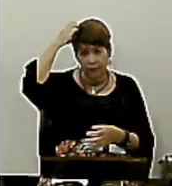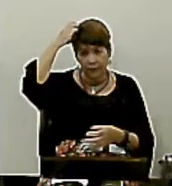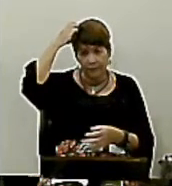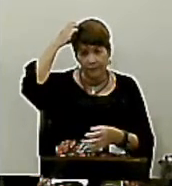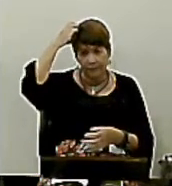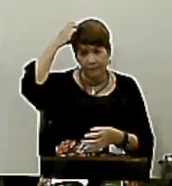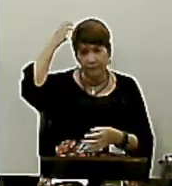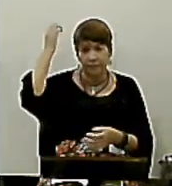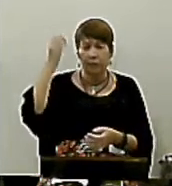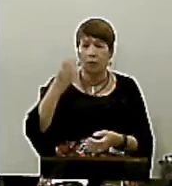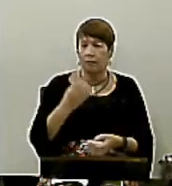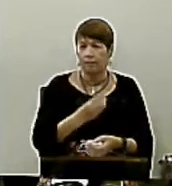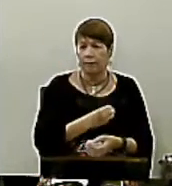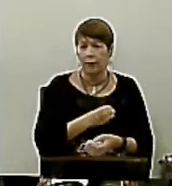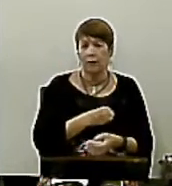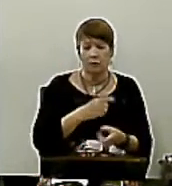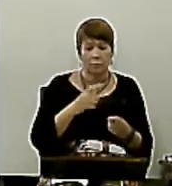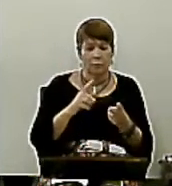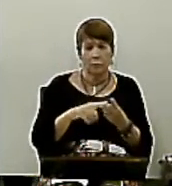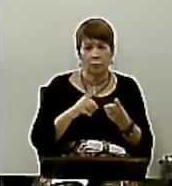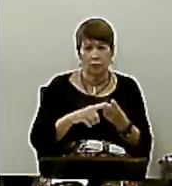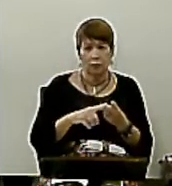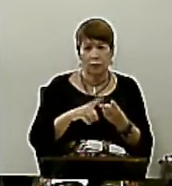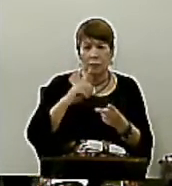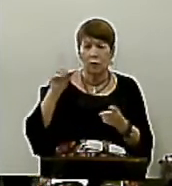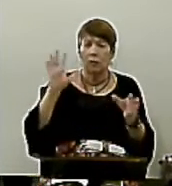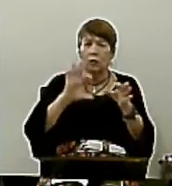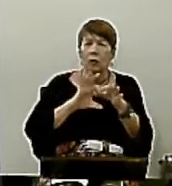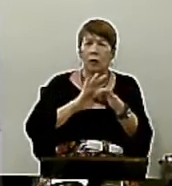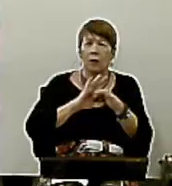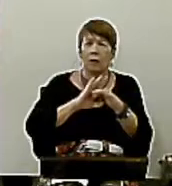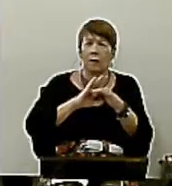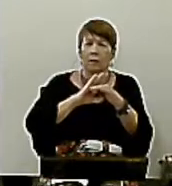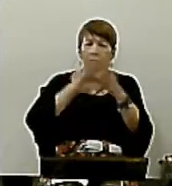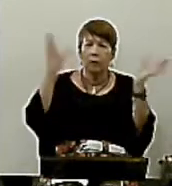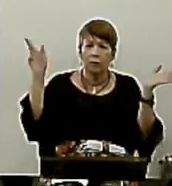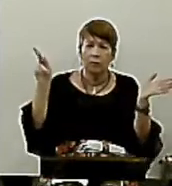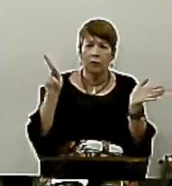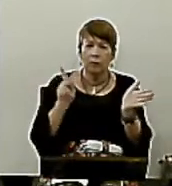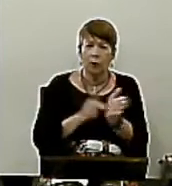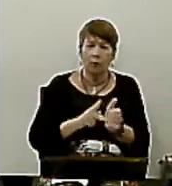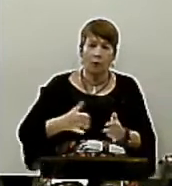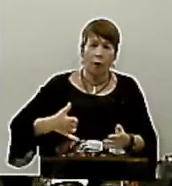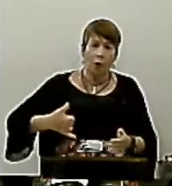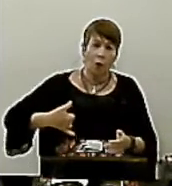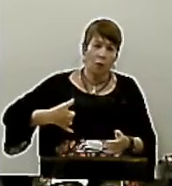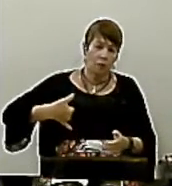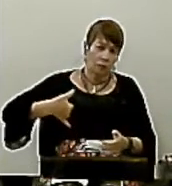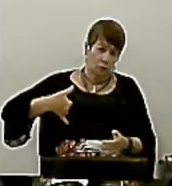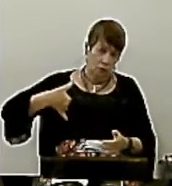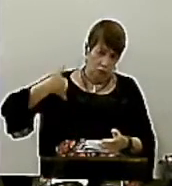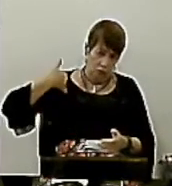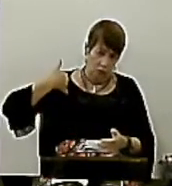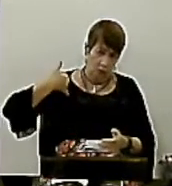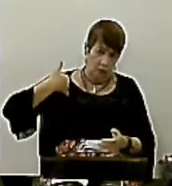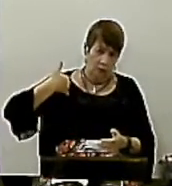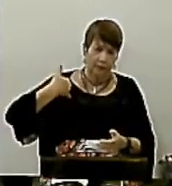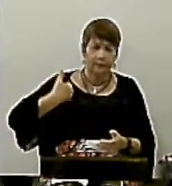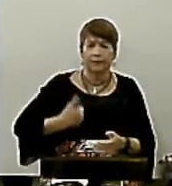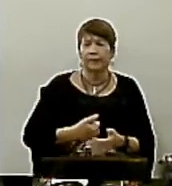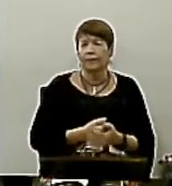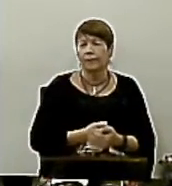nós Segundo, a Bíblia diz que ele nos libertou do nosso próprio ego Do nosso próprio egoísmo